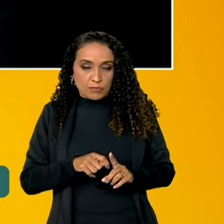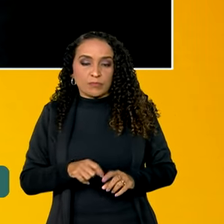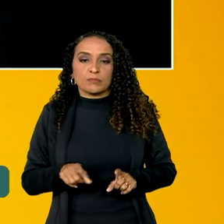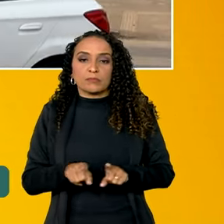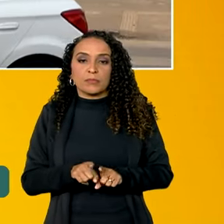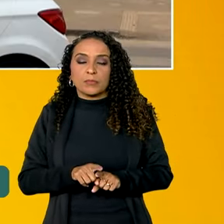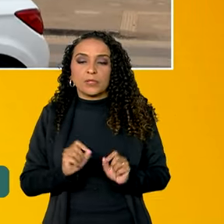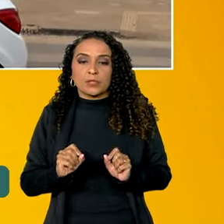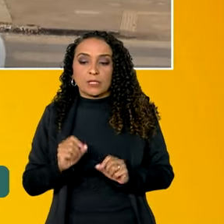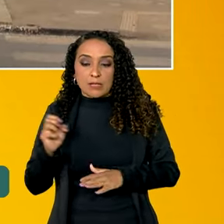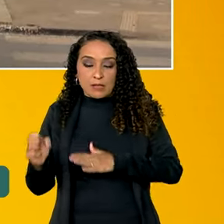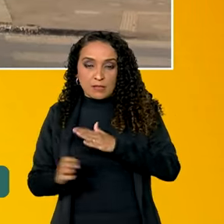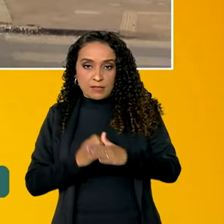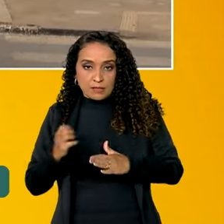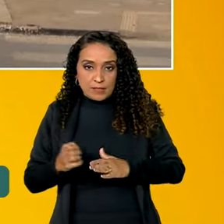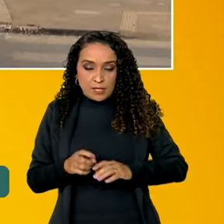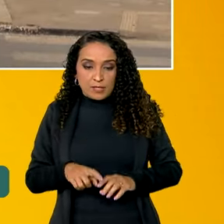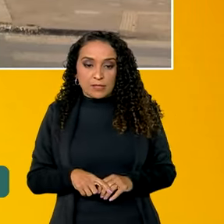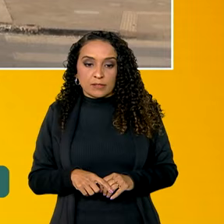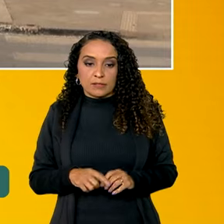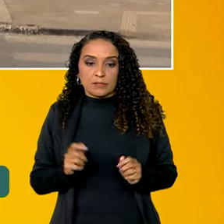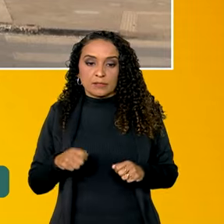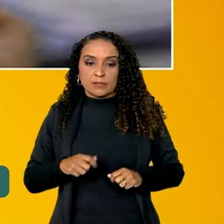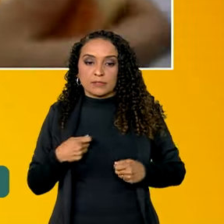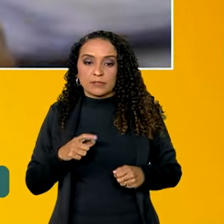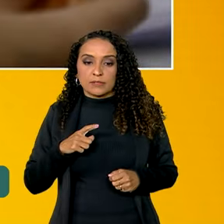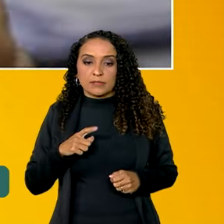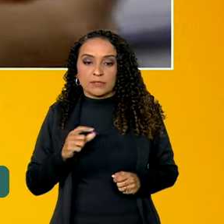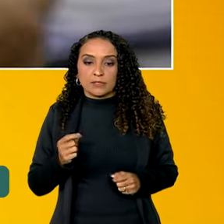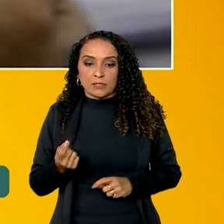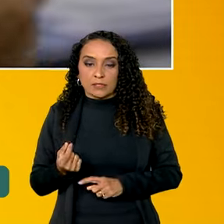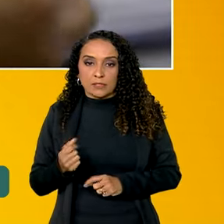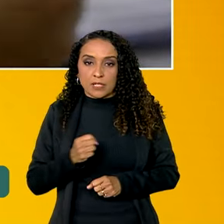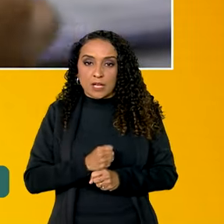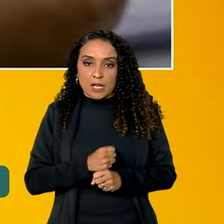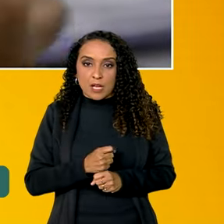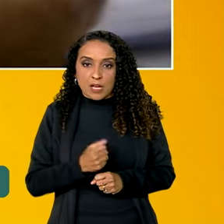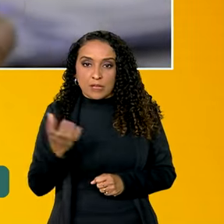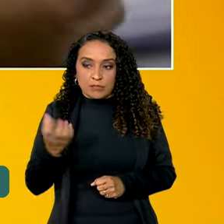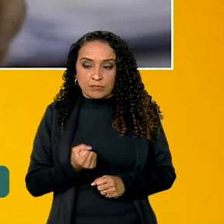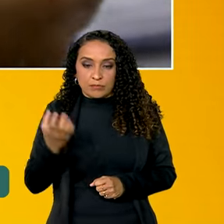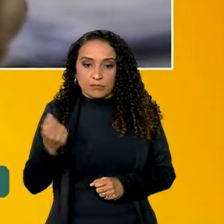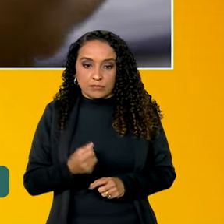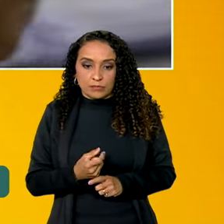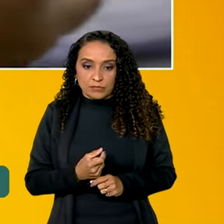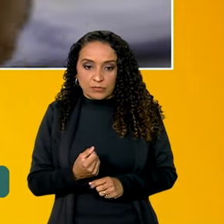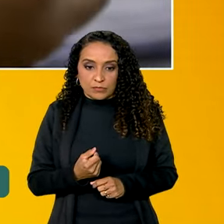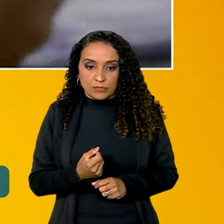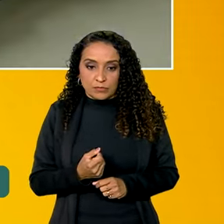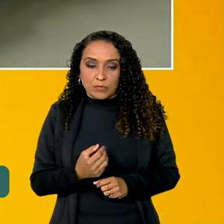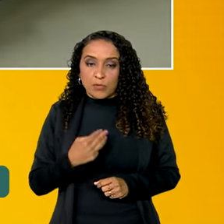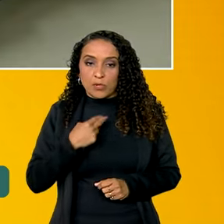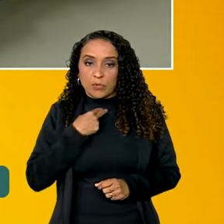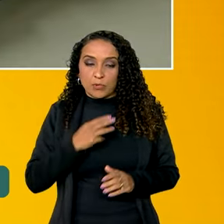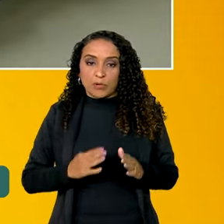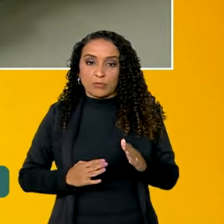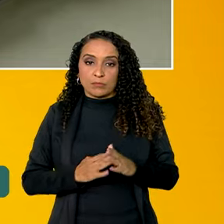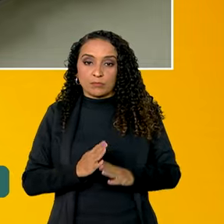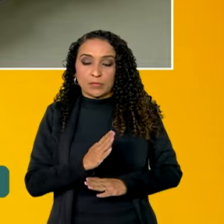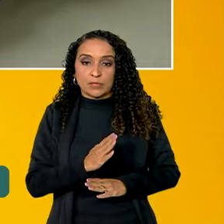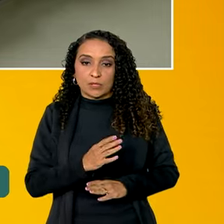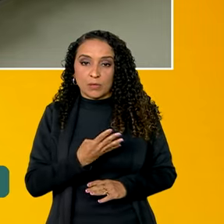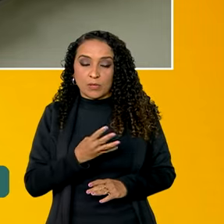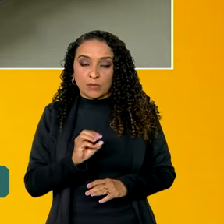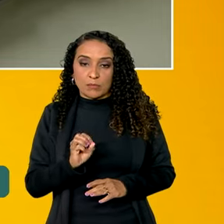disso, essas empresas devem ter o faturamento anual, o faturamento anual não podem passar de 4